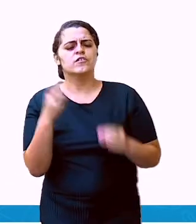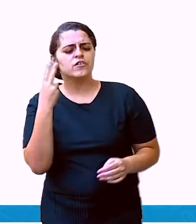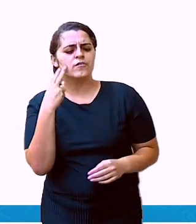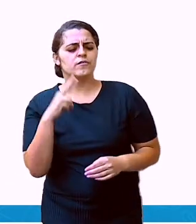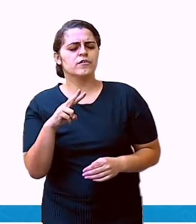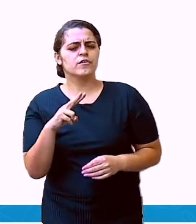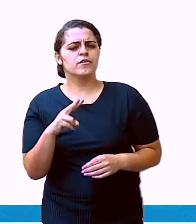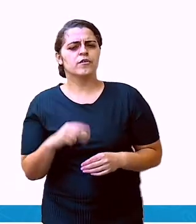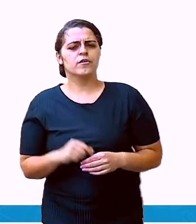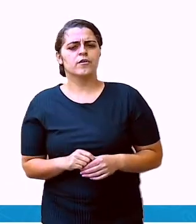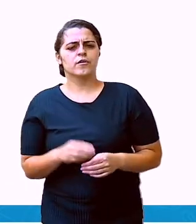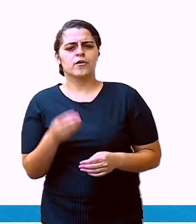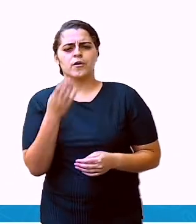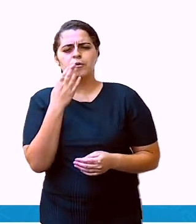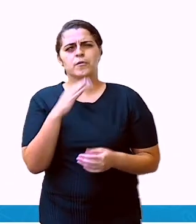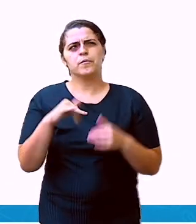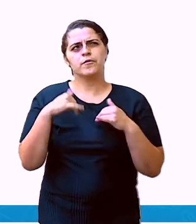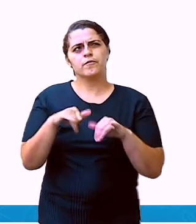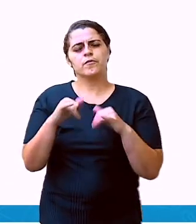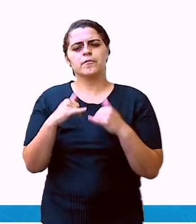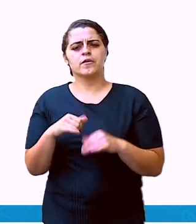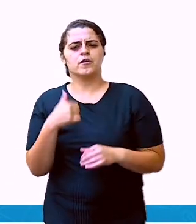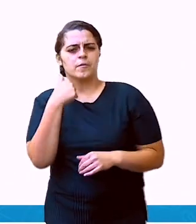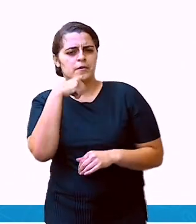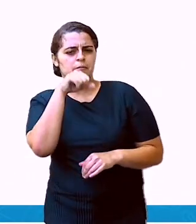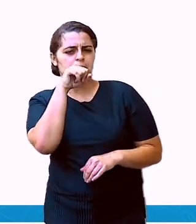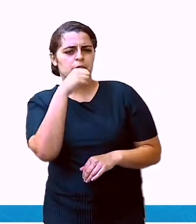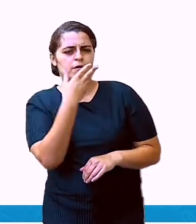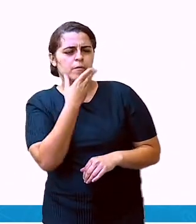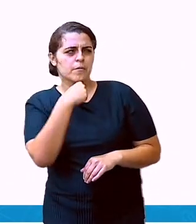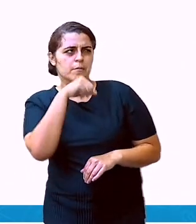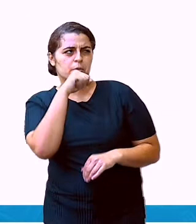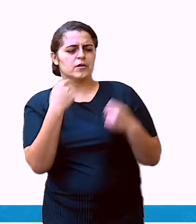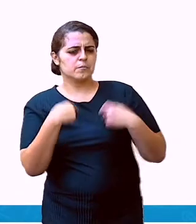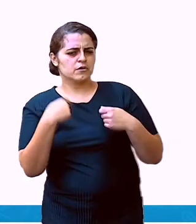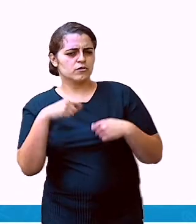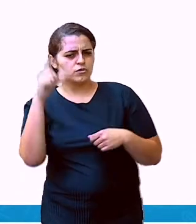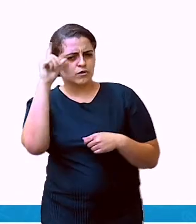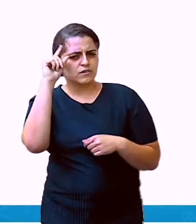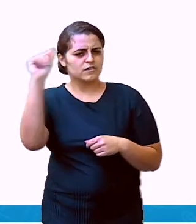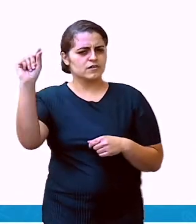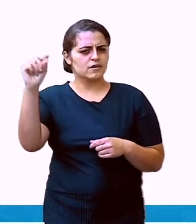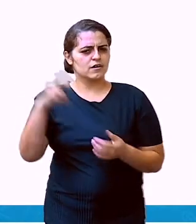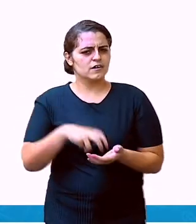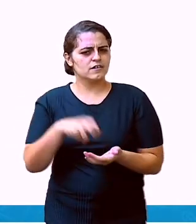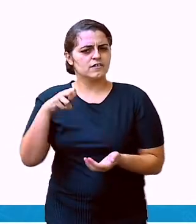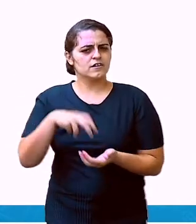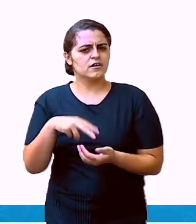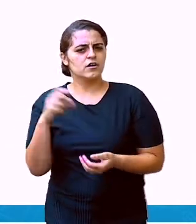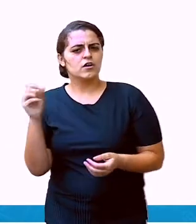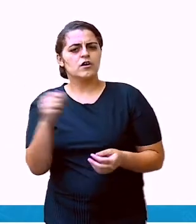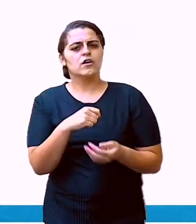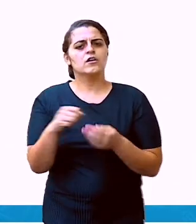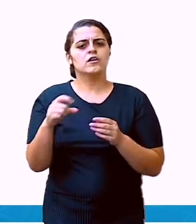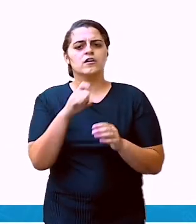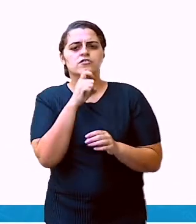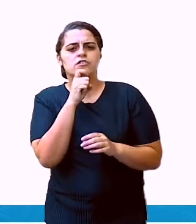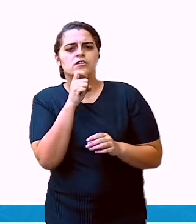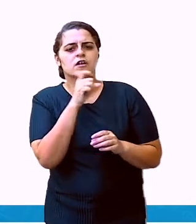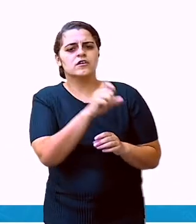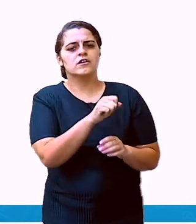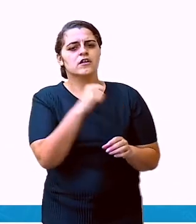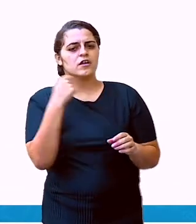viu algum recadinho deixado pela mamãe que precisou sair cedo? Ela vai lá na geladeira e prega um